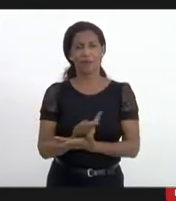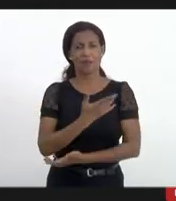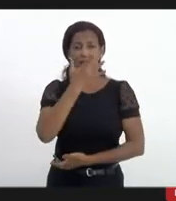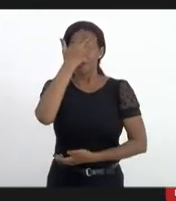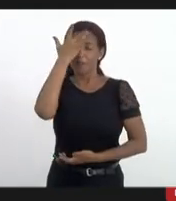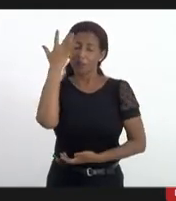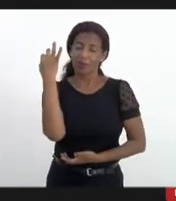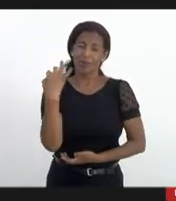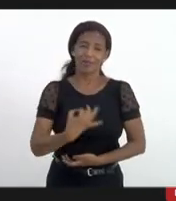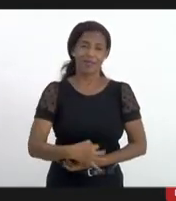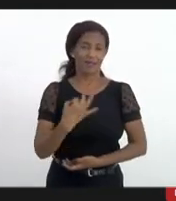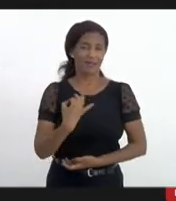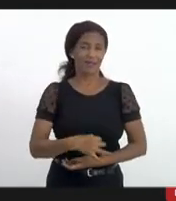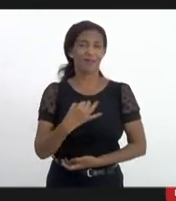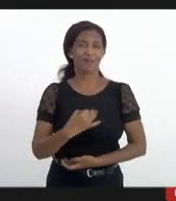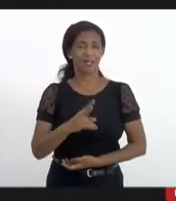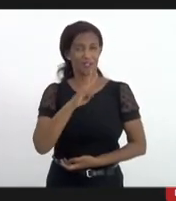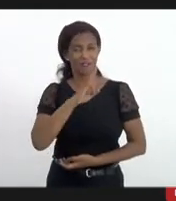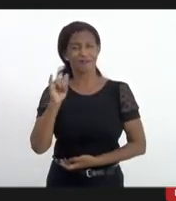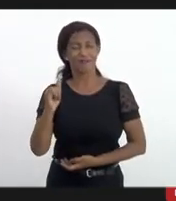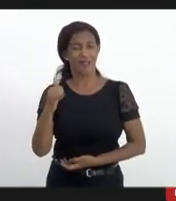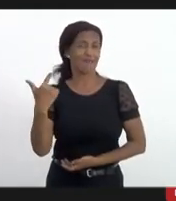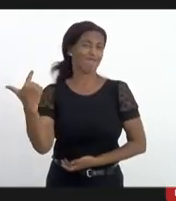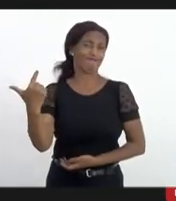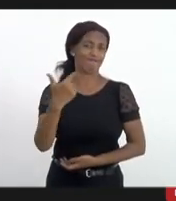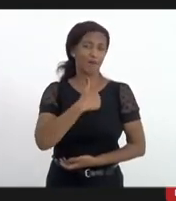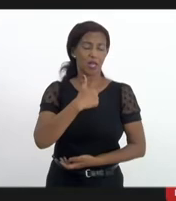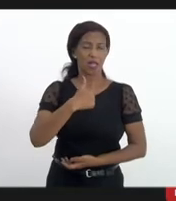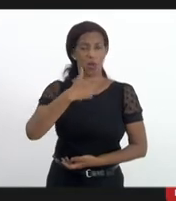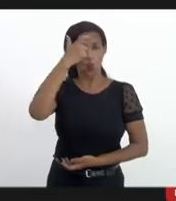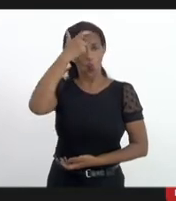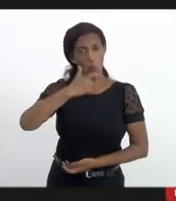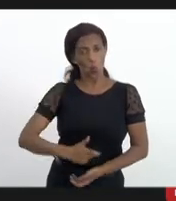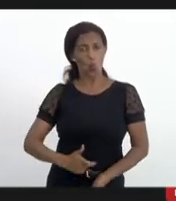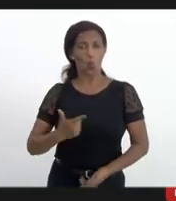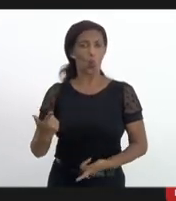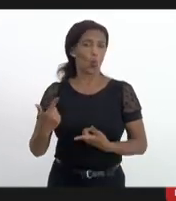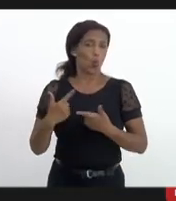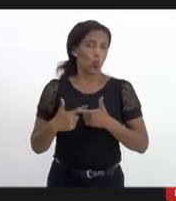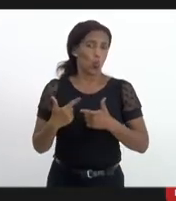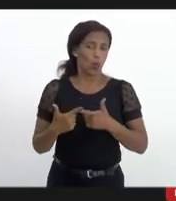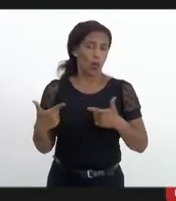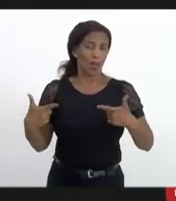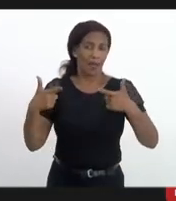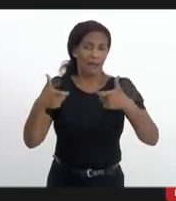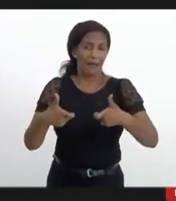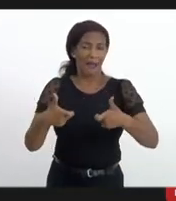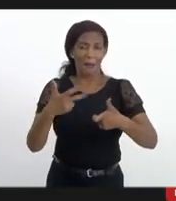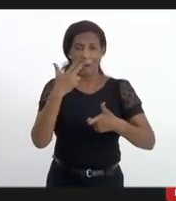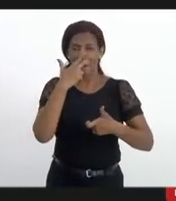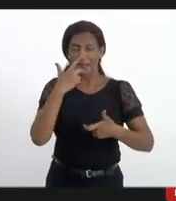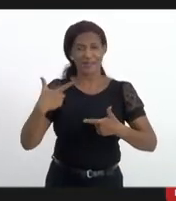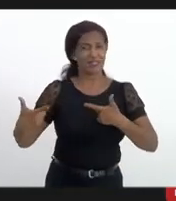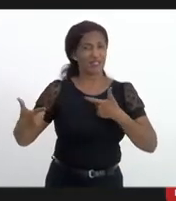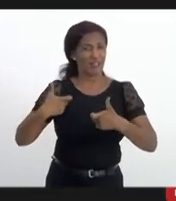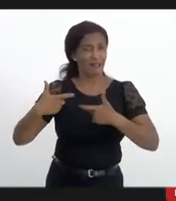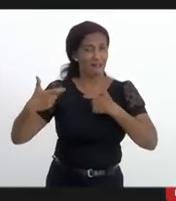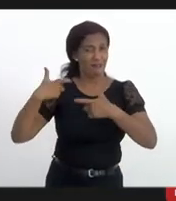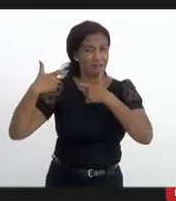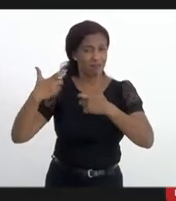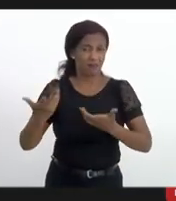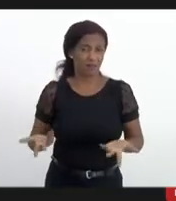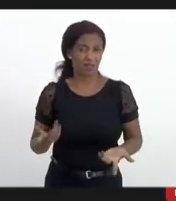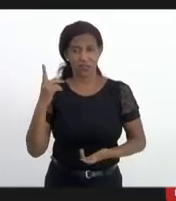certamente serão serão atingidas por esses disparos porque as armas que a gente usa aqui são armas de guerra então é